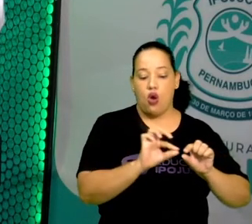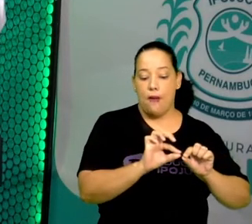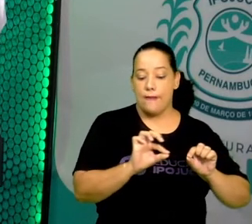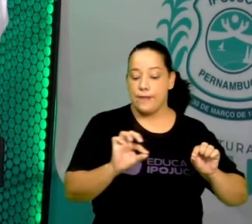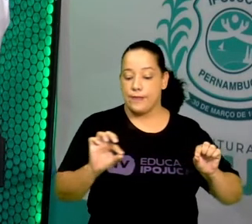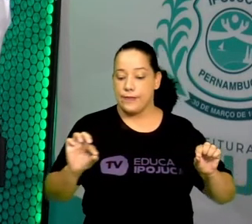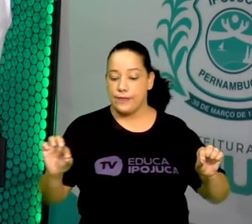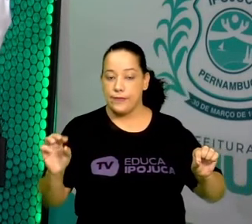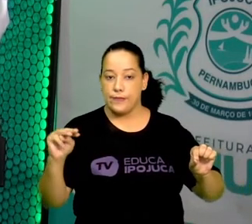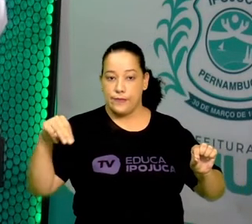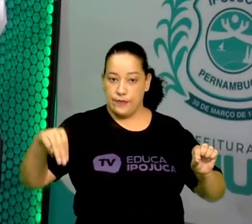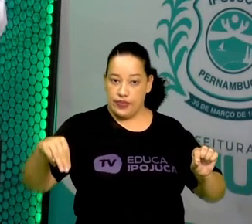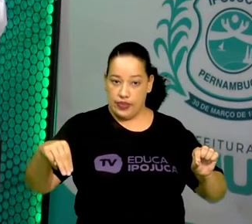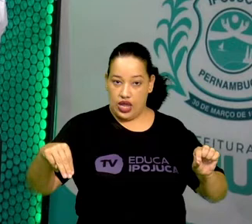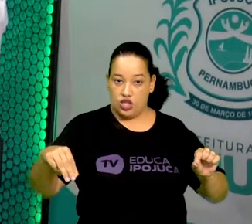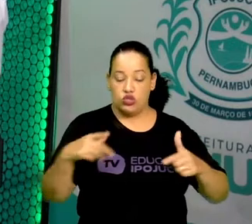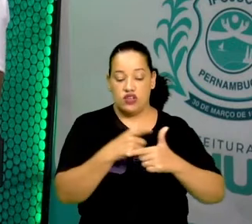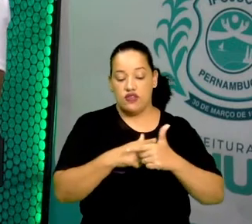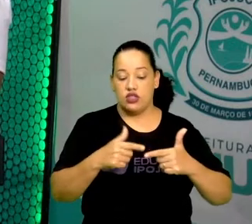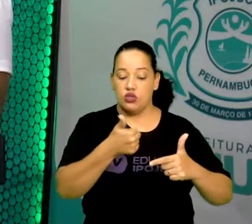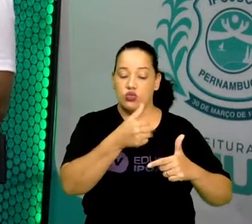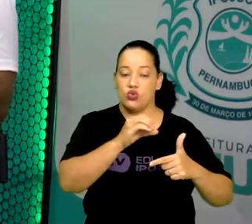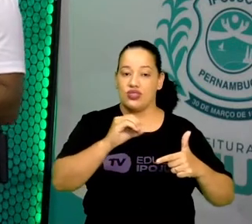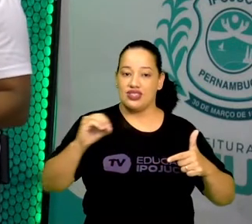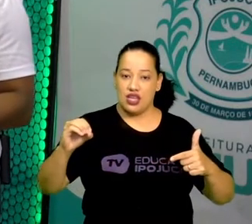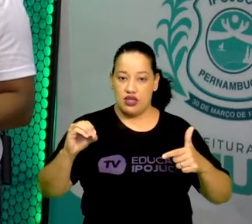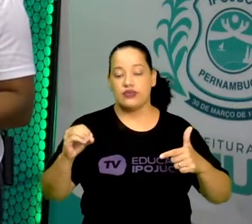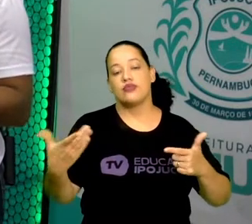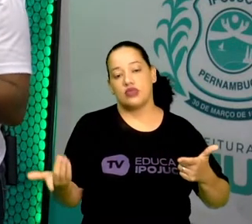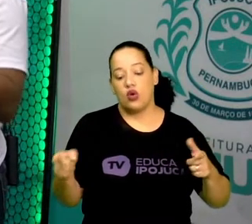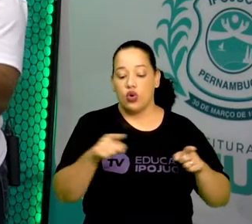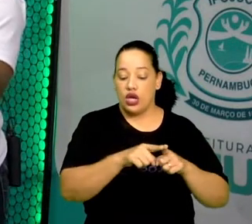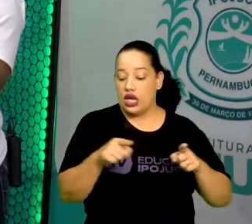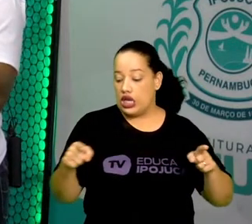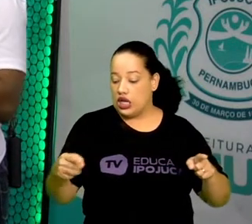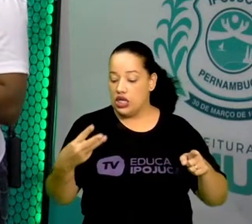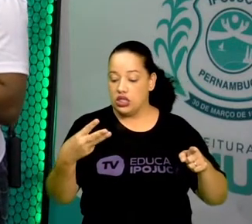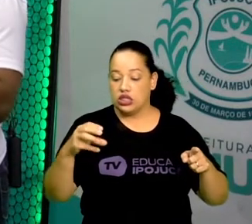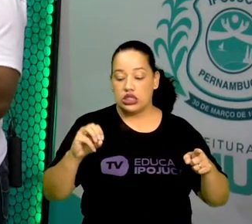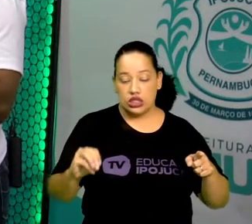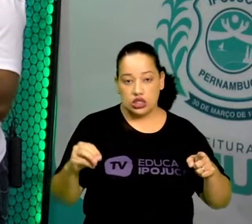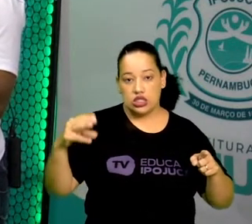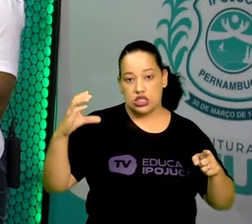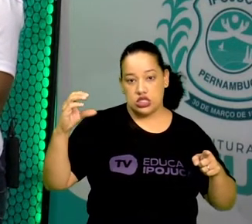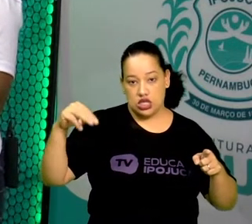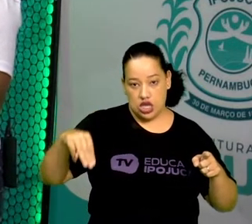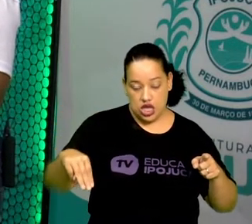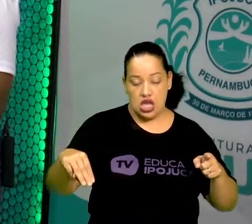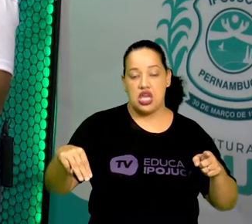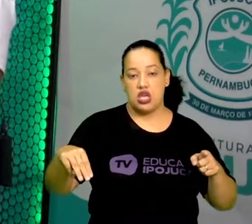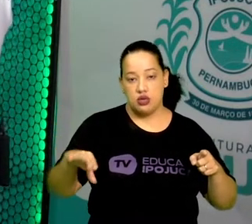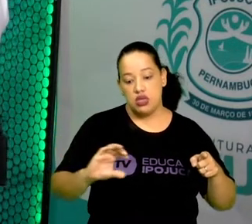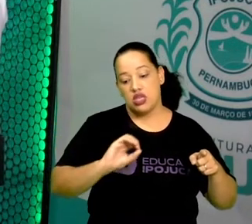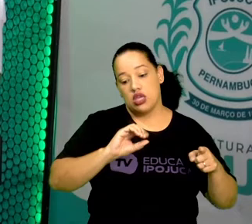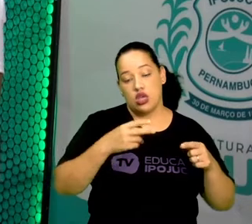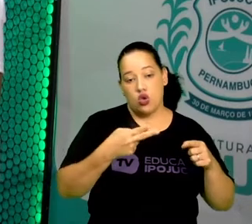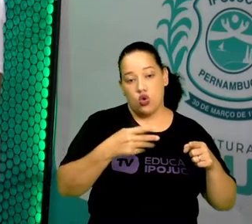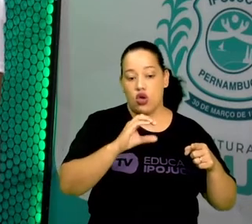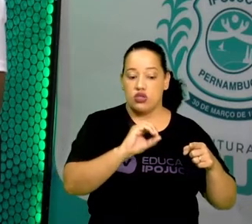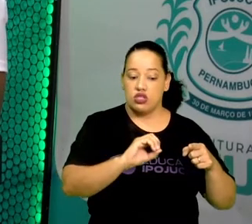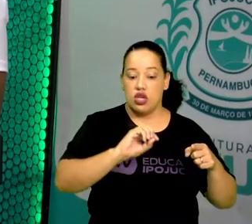Então, é 0,01 metros. 30 centímetros dividido por 100 vai ficar 0,3